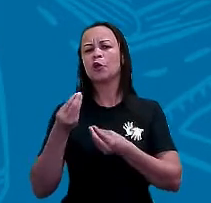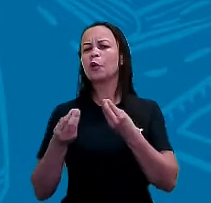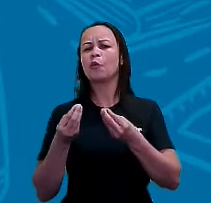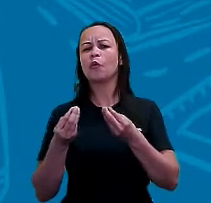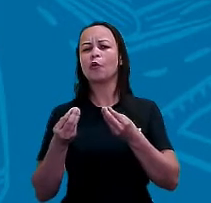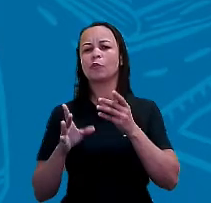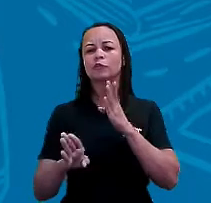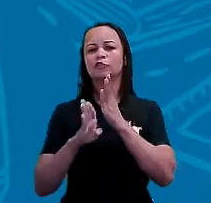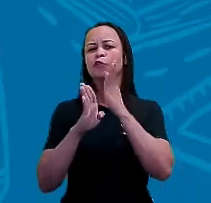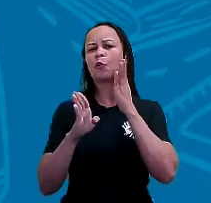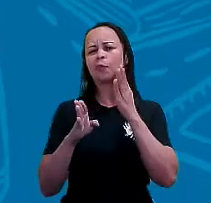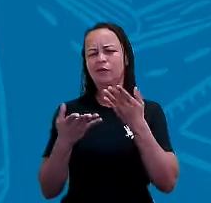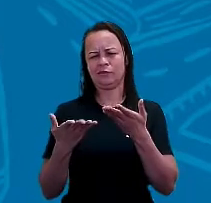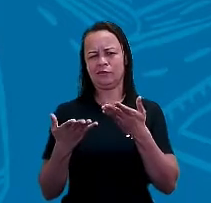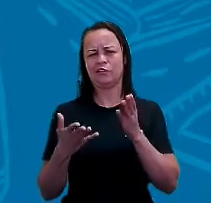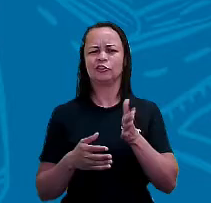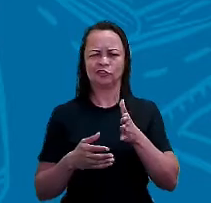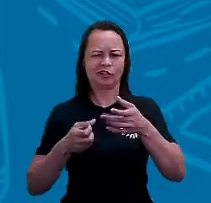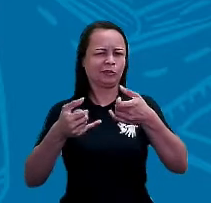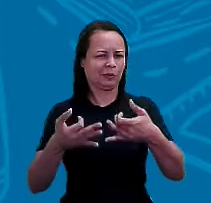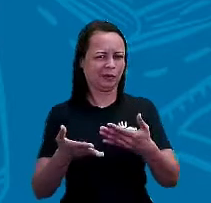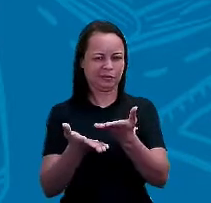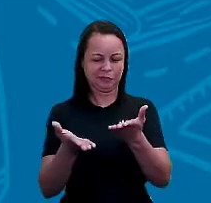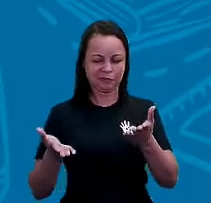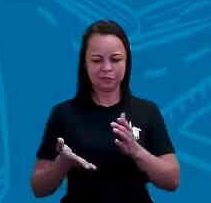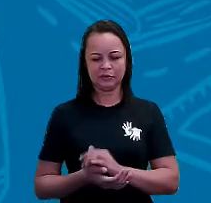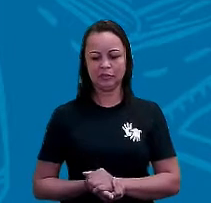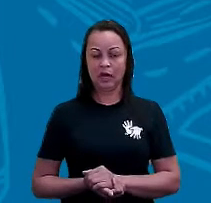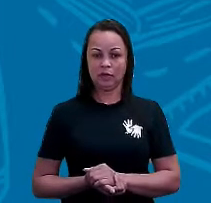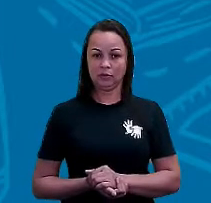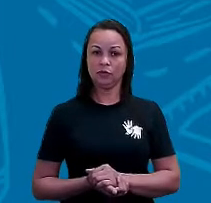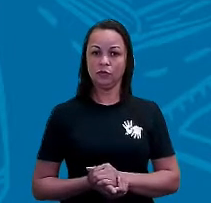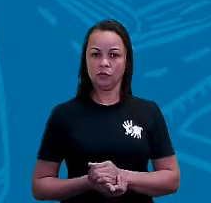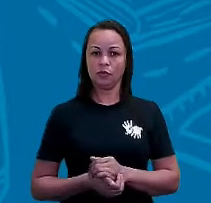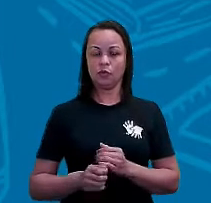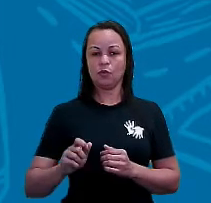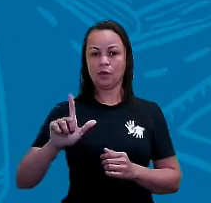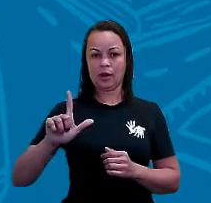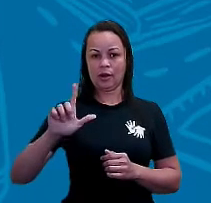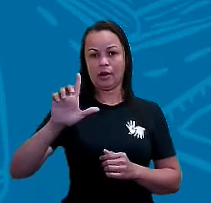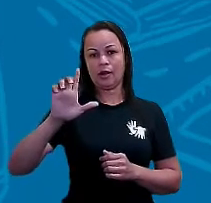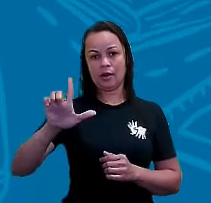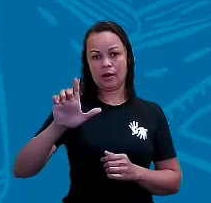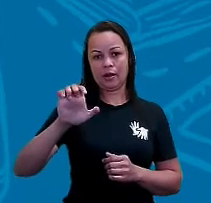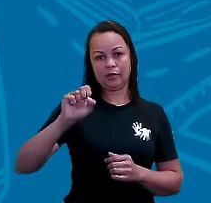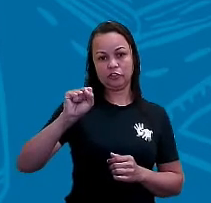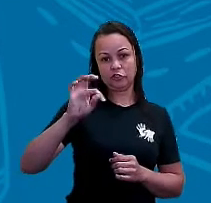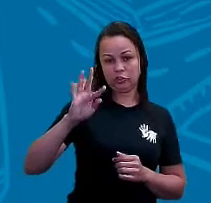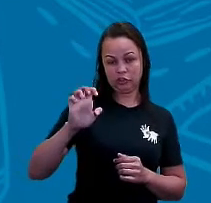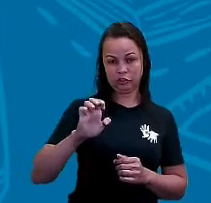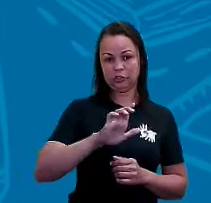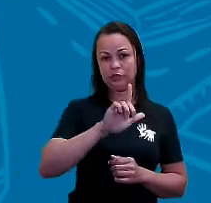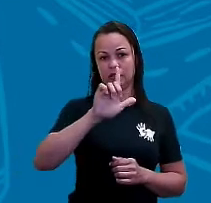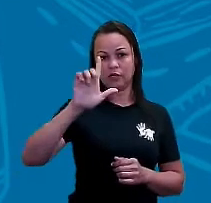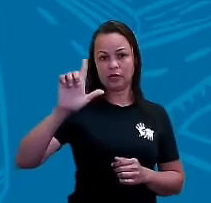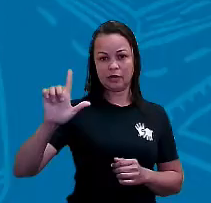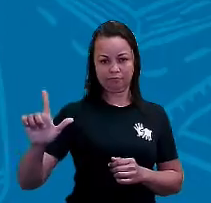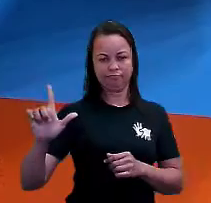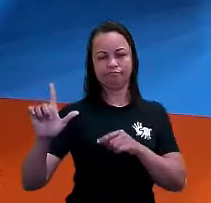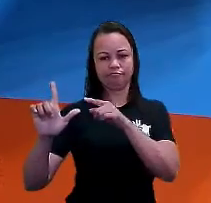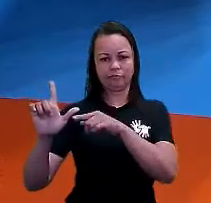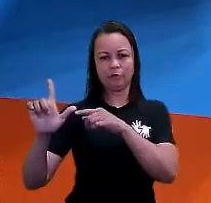cardeais, né? Eu já até expliquei para vocês. O leste, a gente vai apontar o nosso braço direito, né? Para o leste,